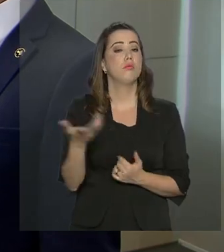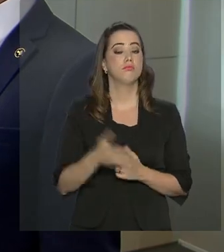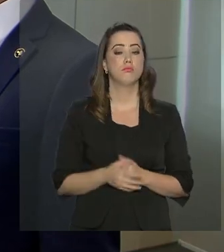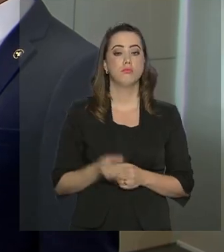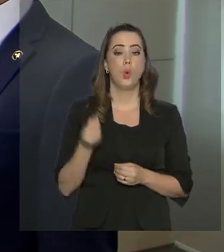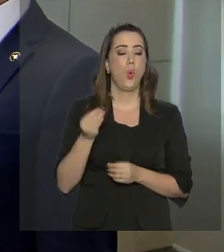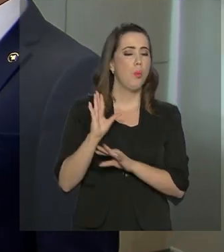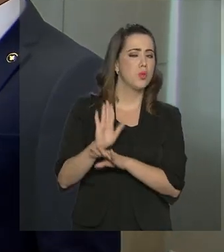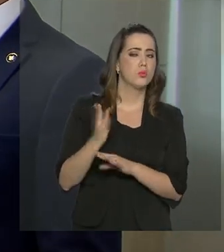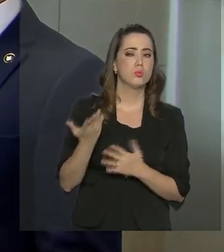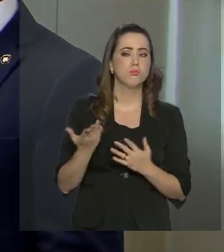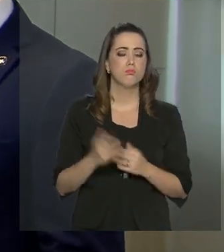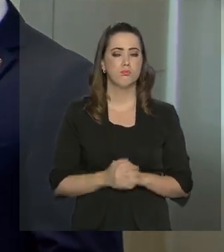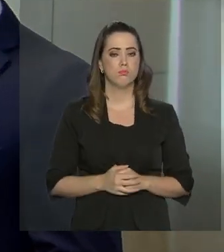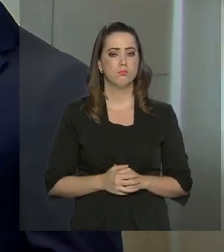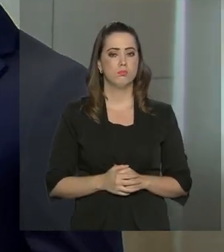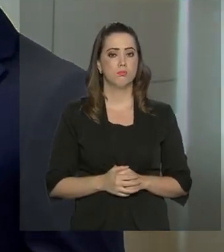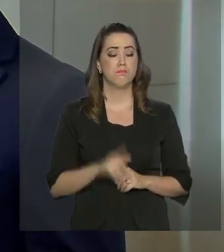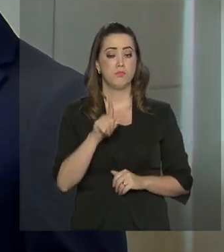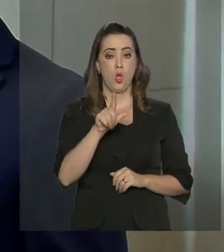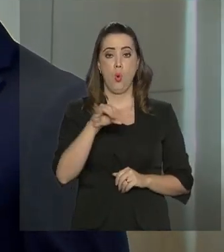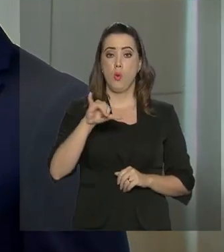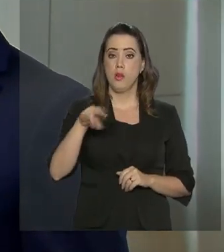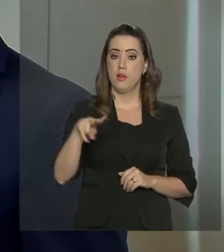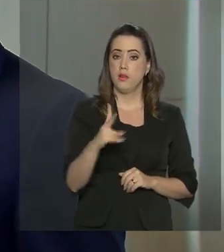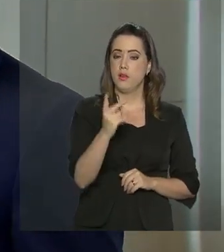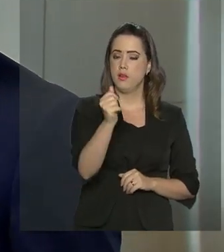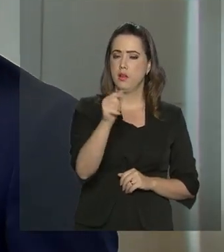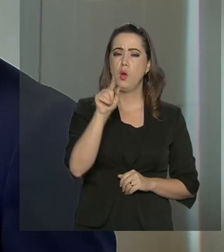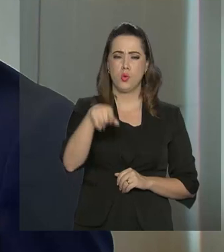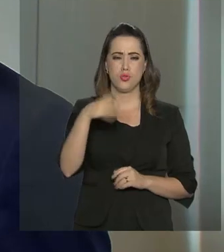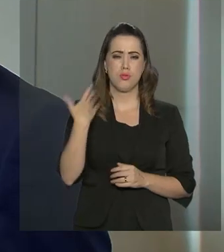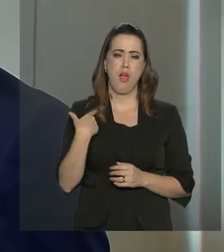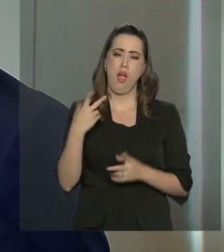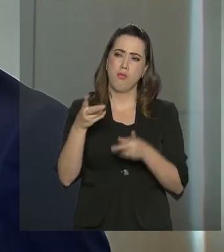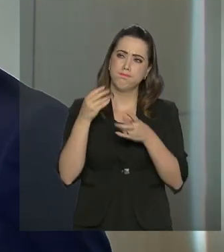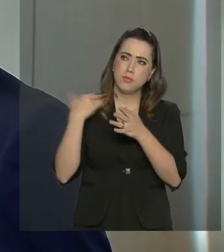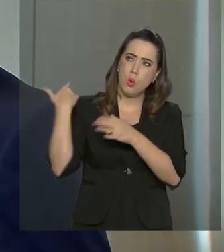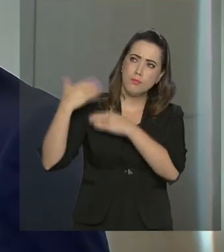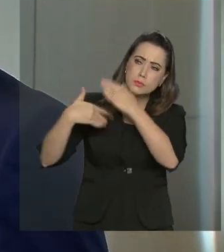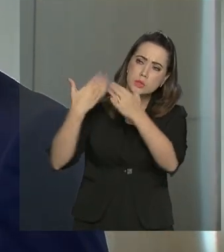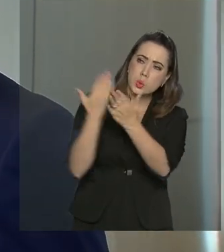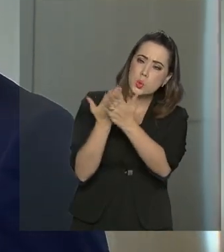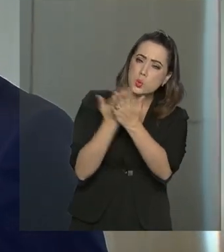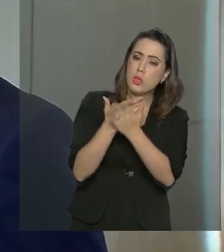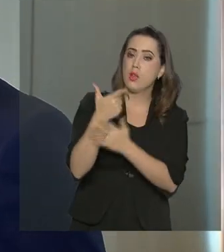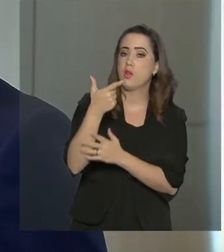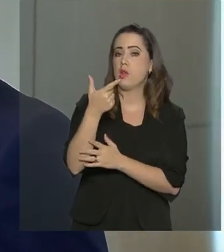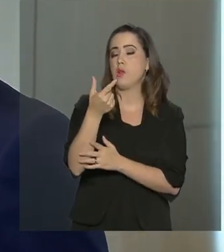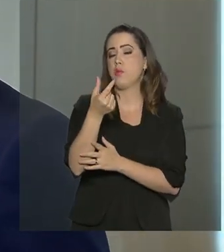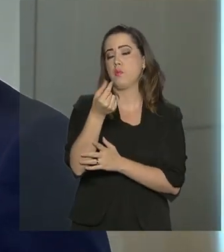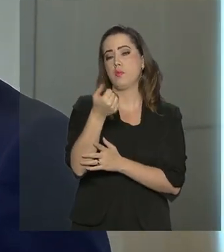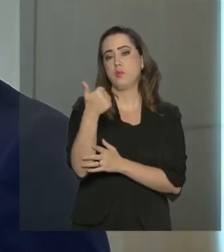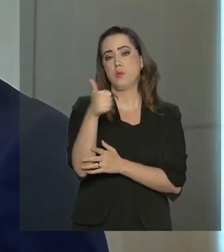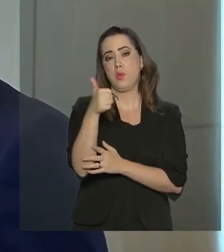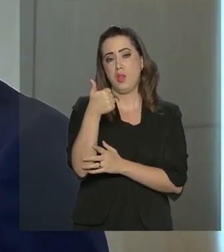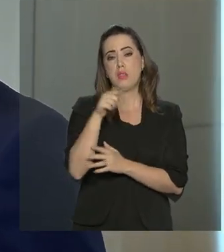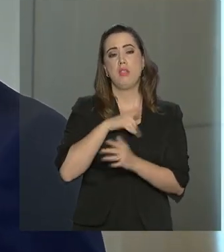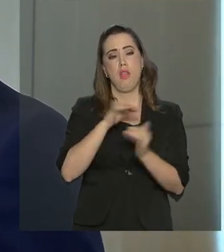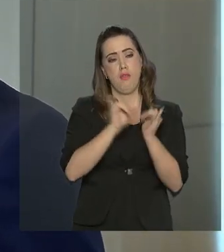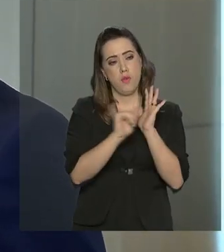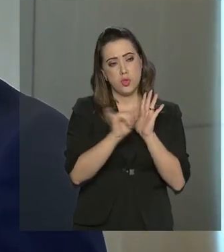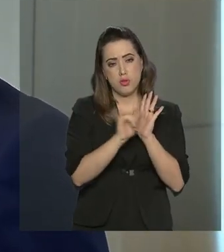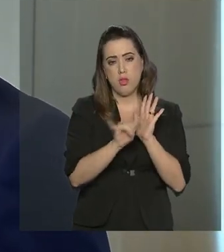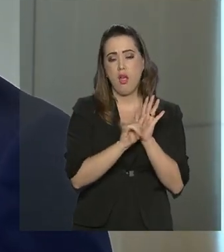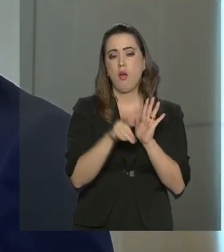estado de Roraima? O linhão, ele estava previsto desde 2011. Foi feito um leilão em 2011 pela